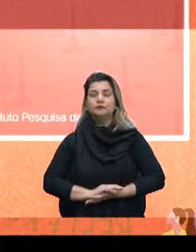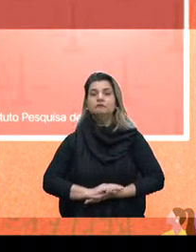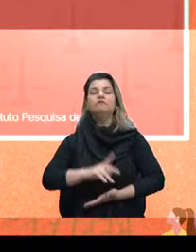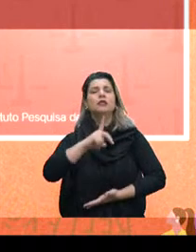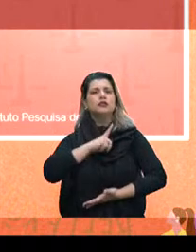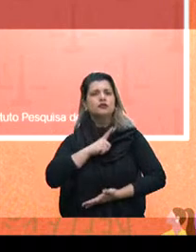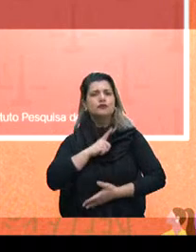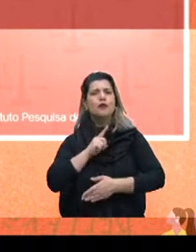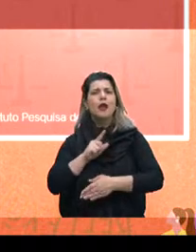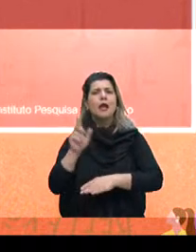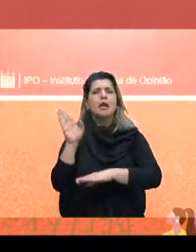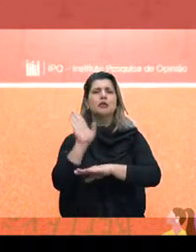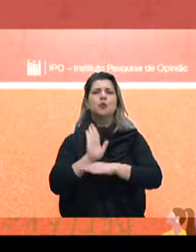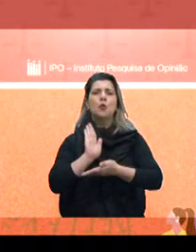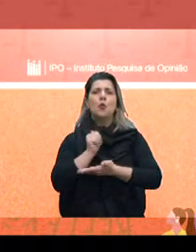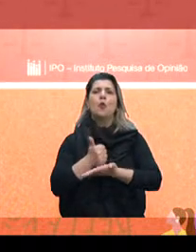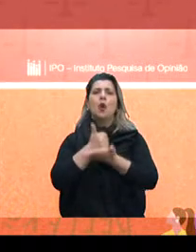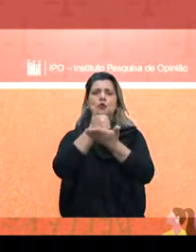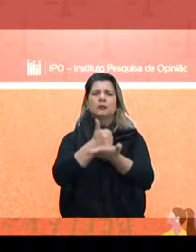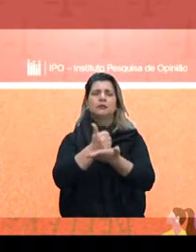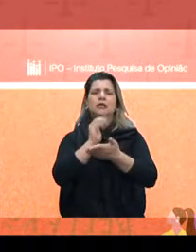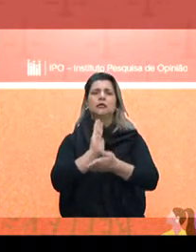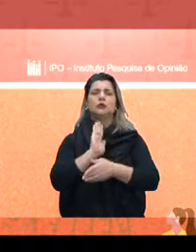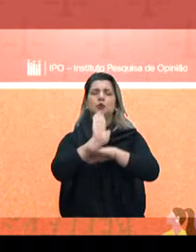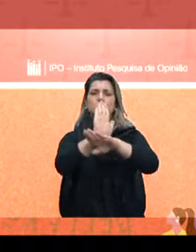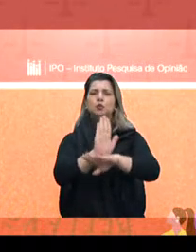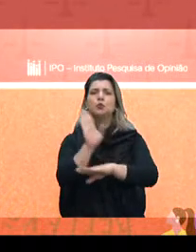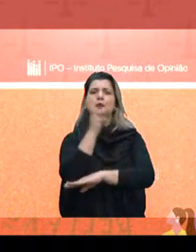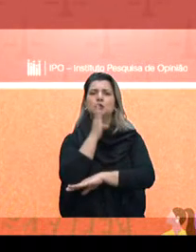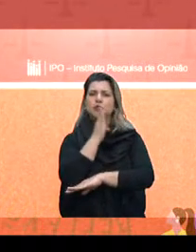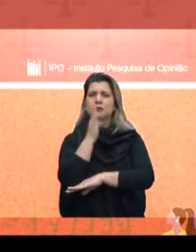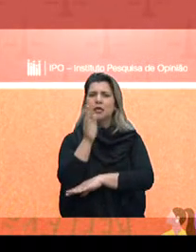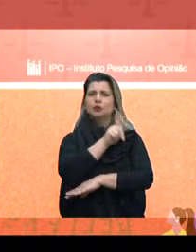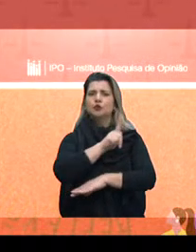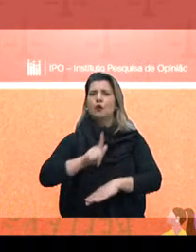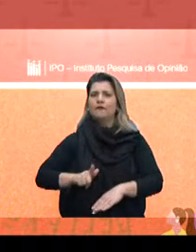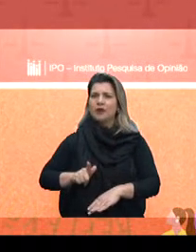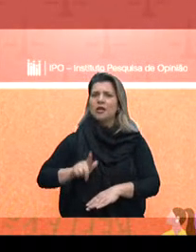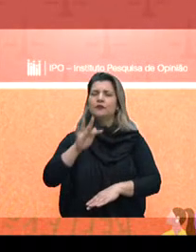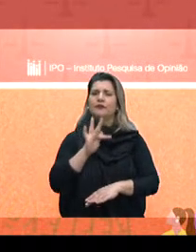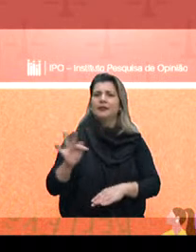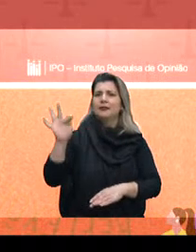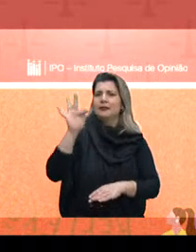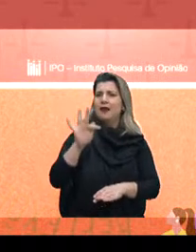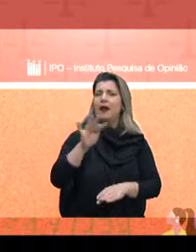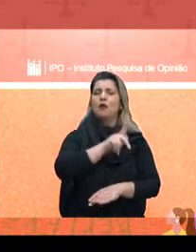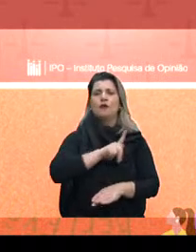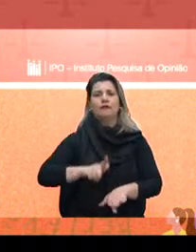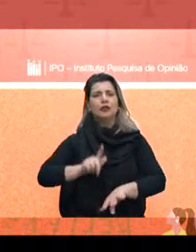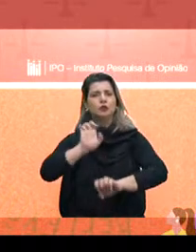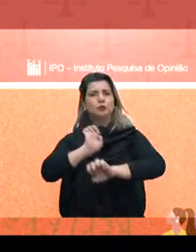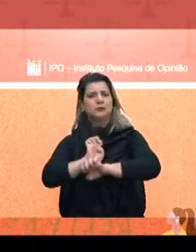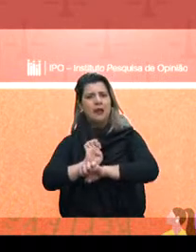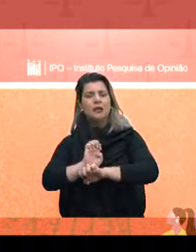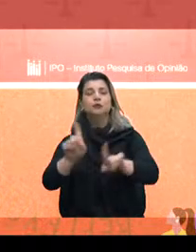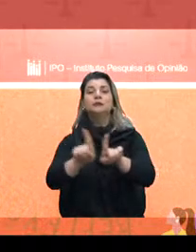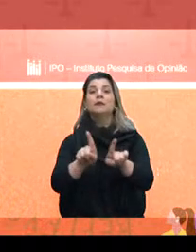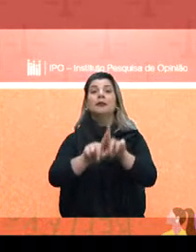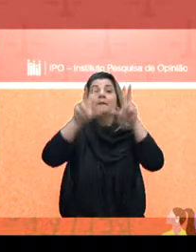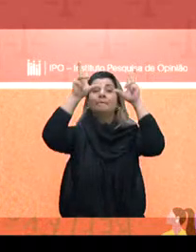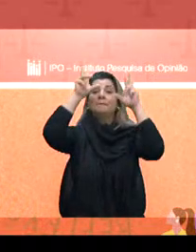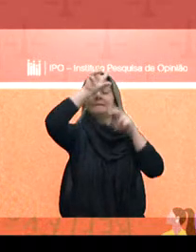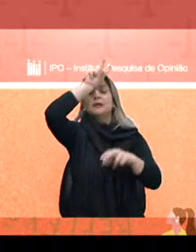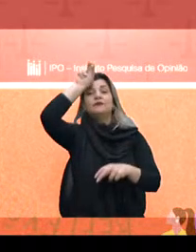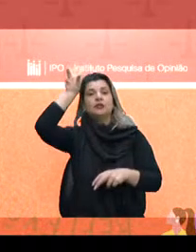emergencial do governo federal, inclui aqui também pessoas que receberam auxílio do governo, Estado e prefeituras, que também aparecem na pesquisa.